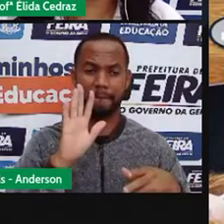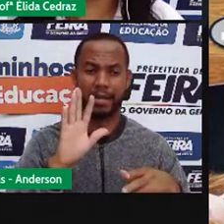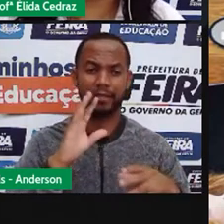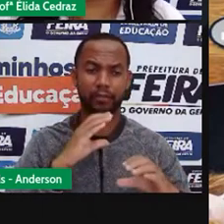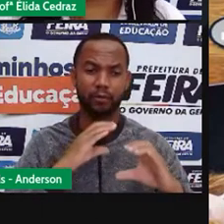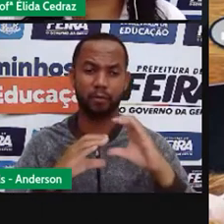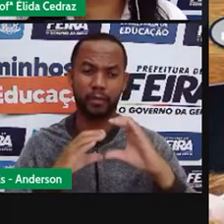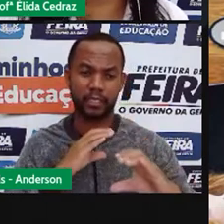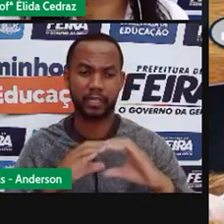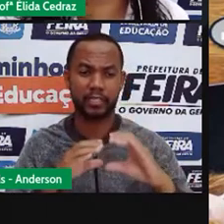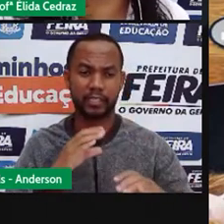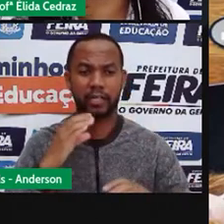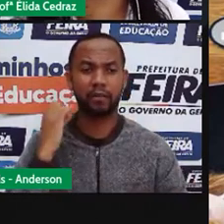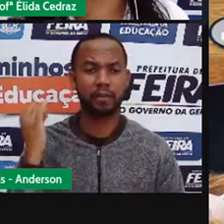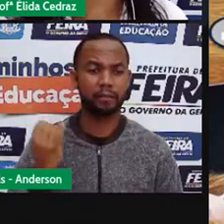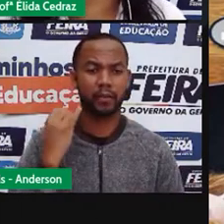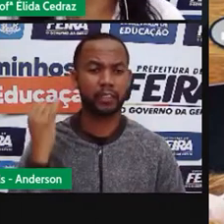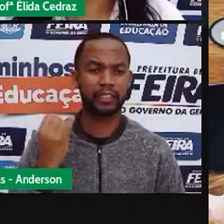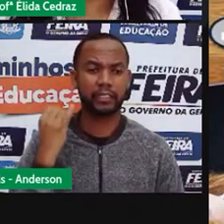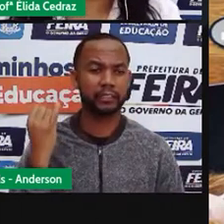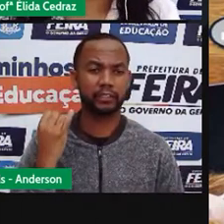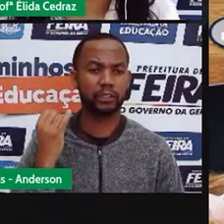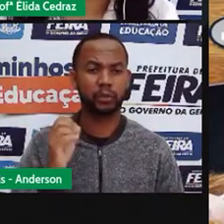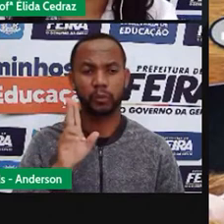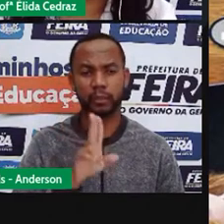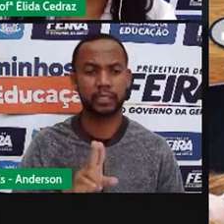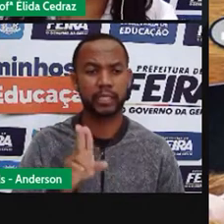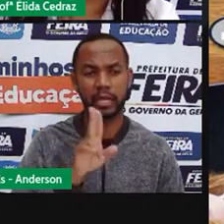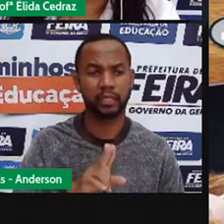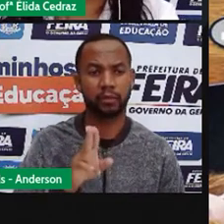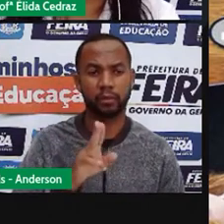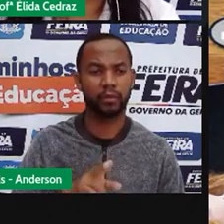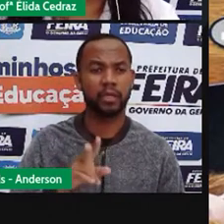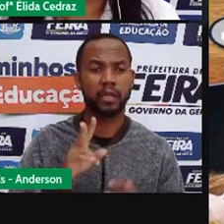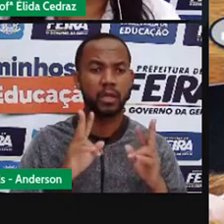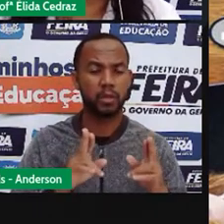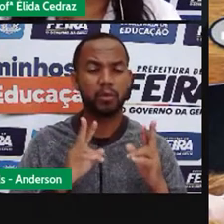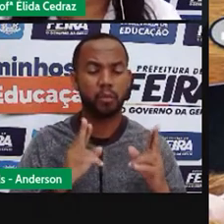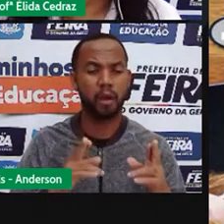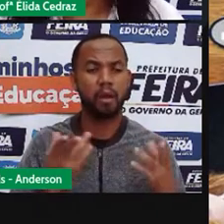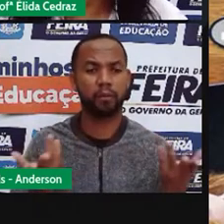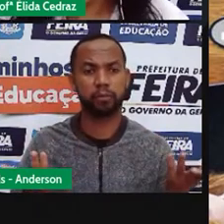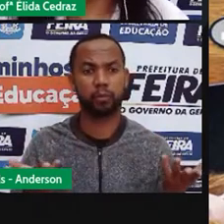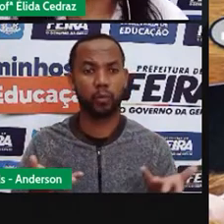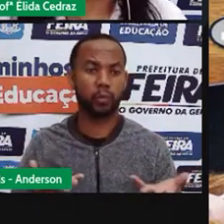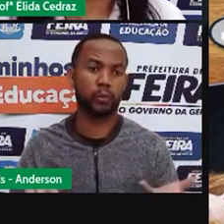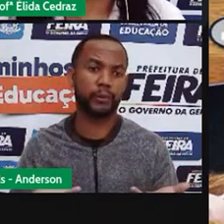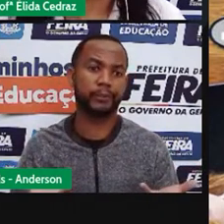tão importantes e utilizados como a pandemia do coronavírus.